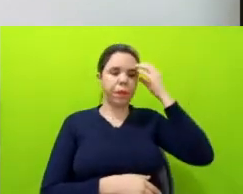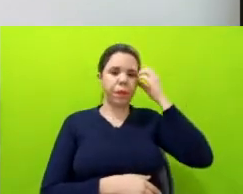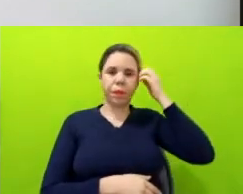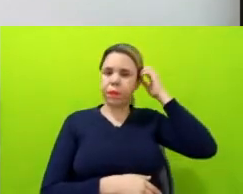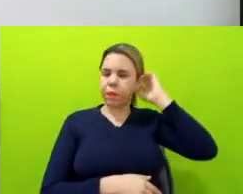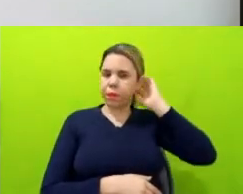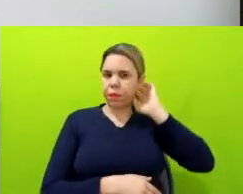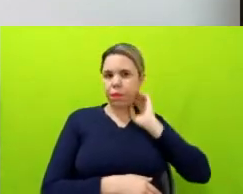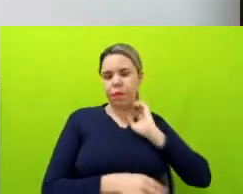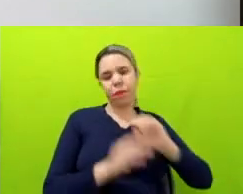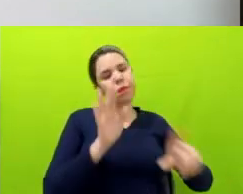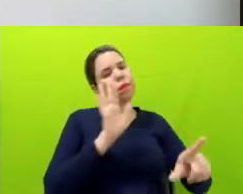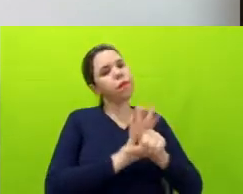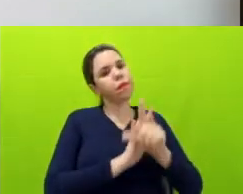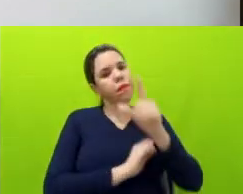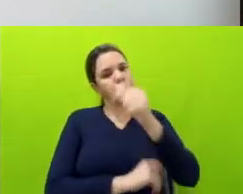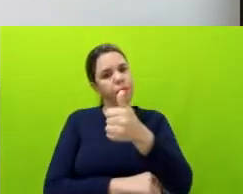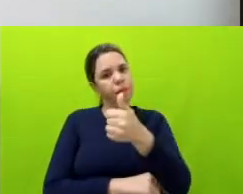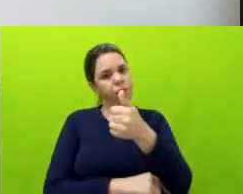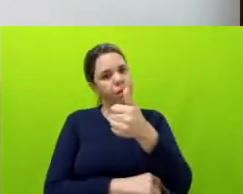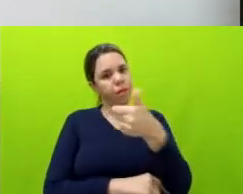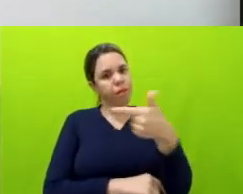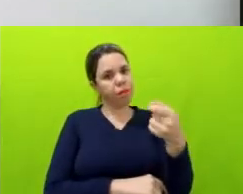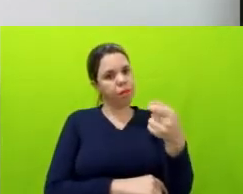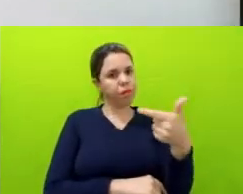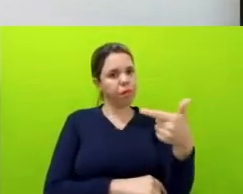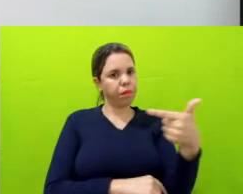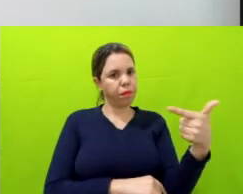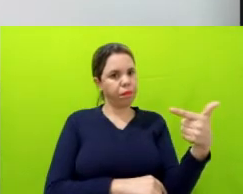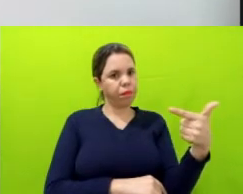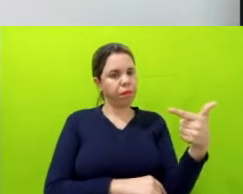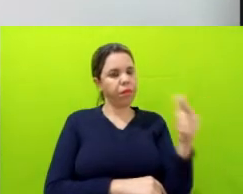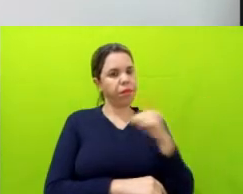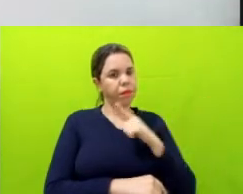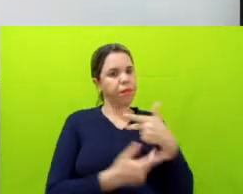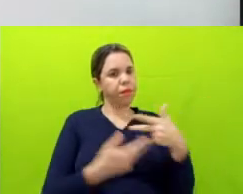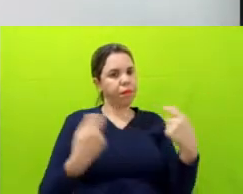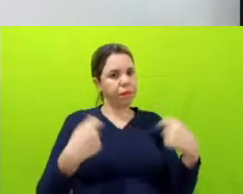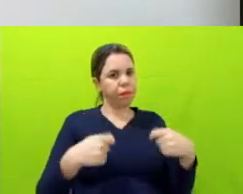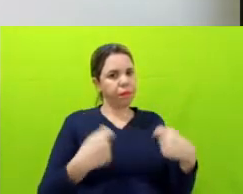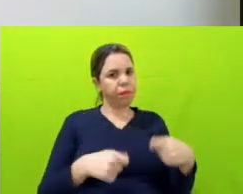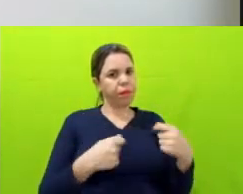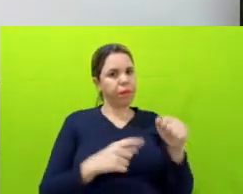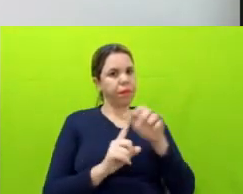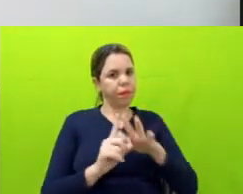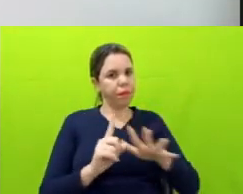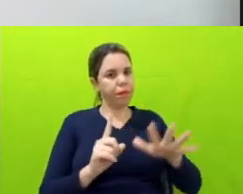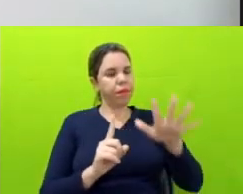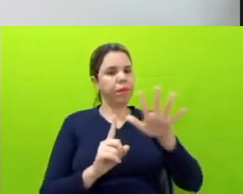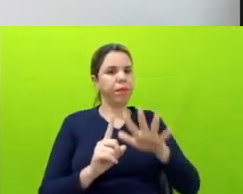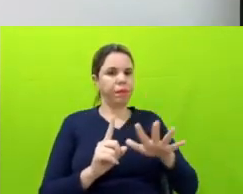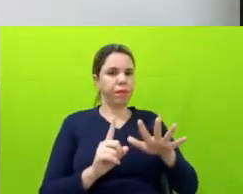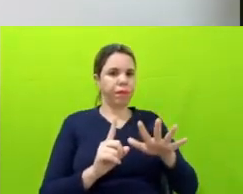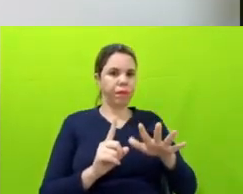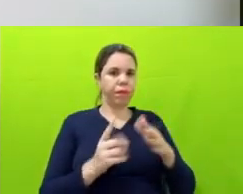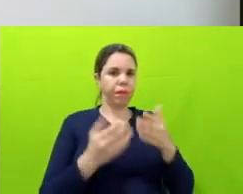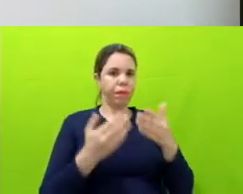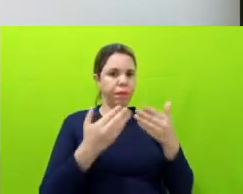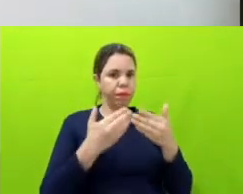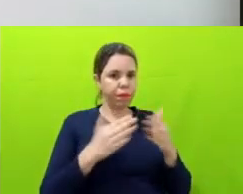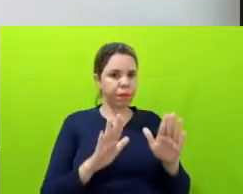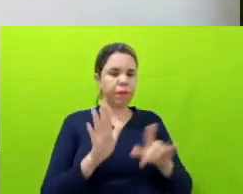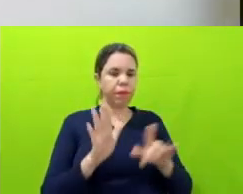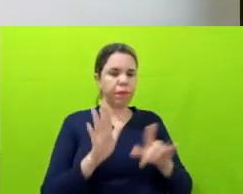lei em 2012. Então, existiu uma demanda muito grande da sociedade civil para a abertura dos dados do